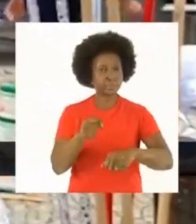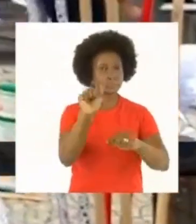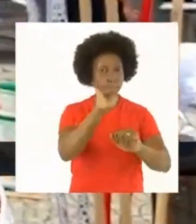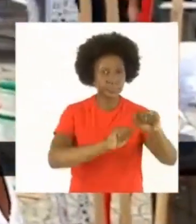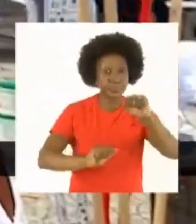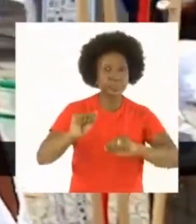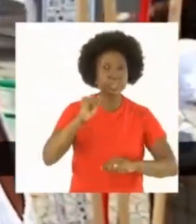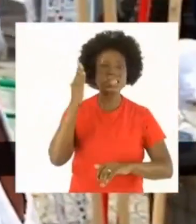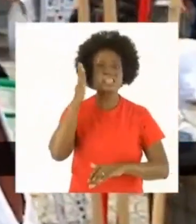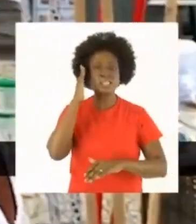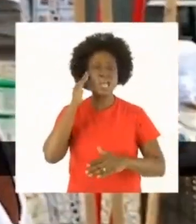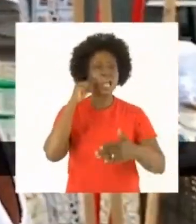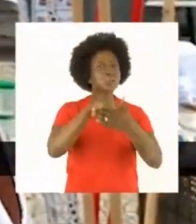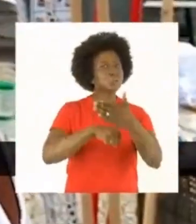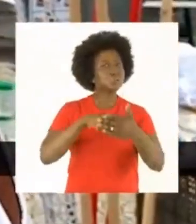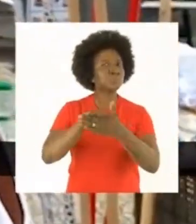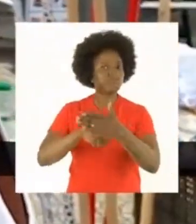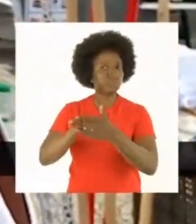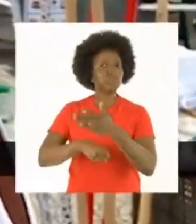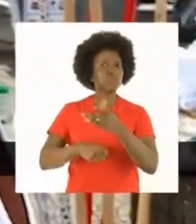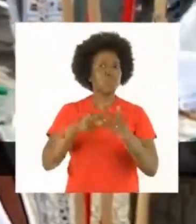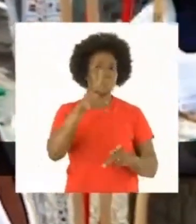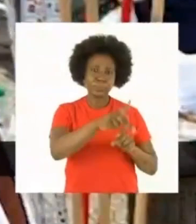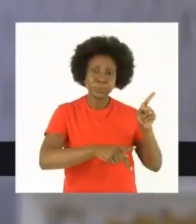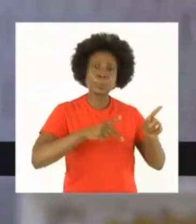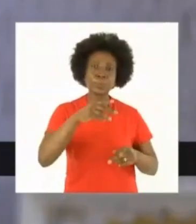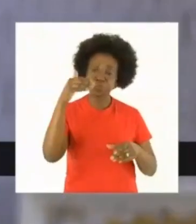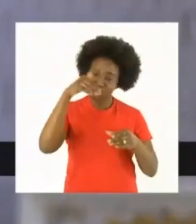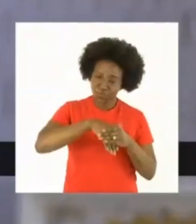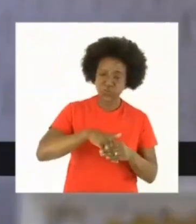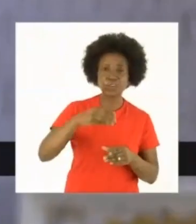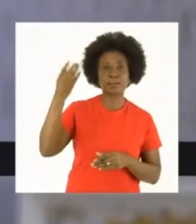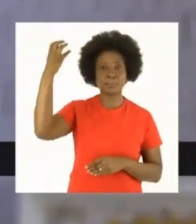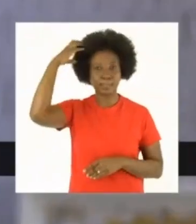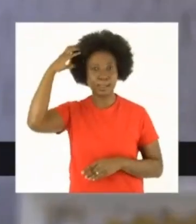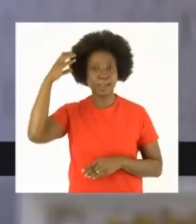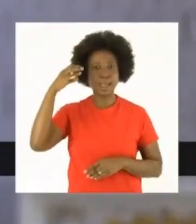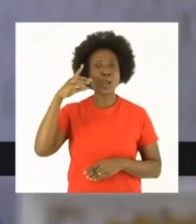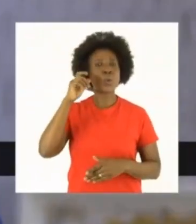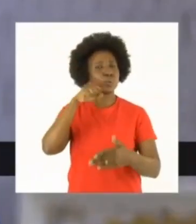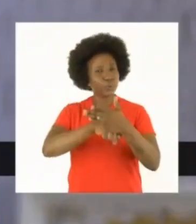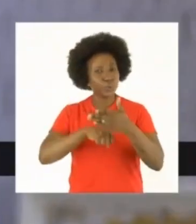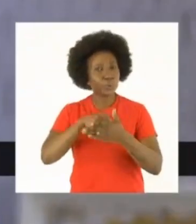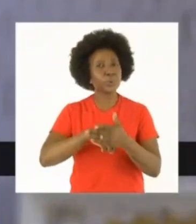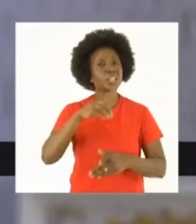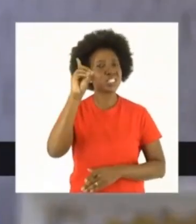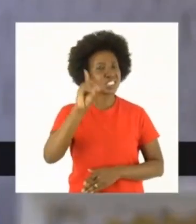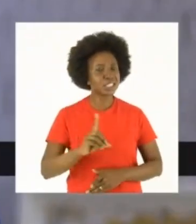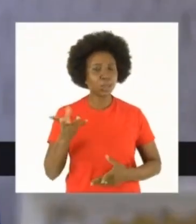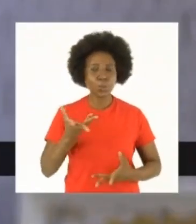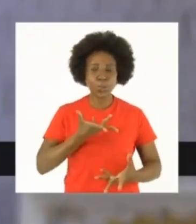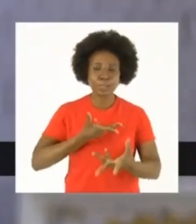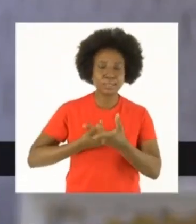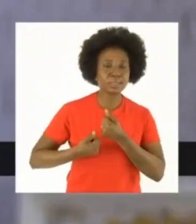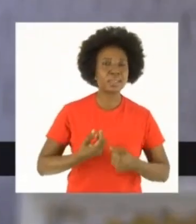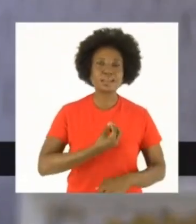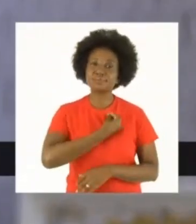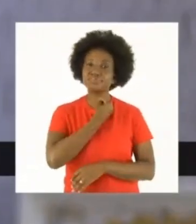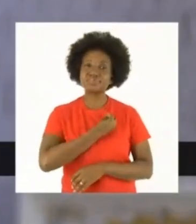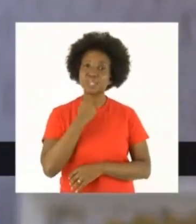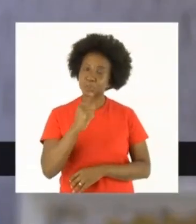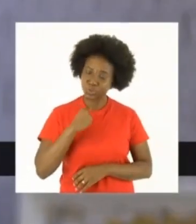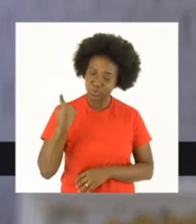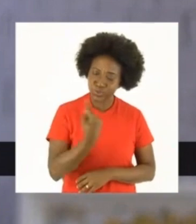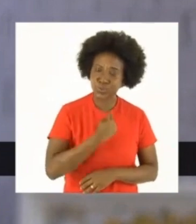também luta pelo povo Então meu voto é da BNE Vou continuar na luta por direitos e qualidade de vida Para todas